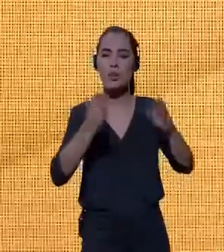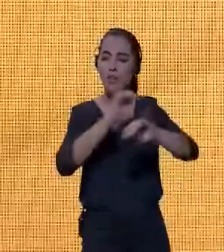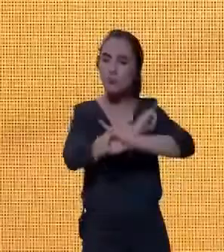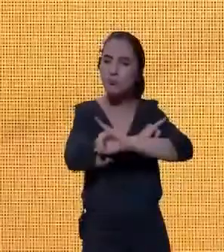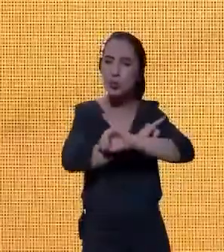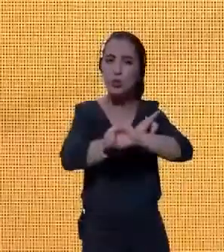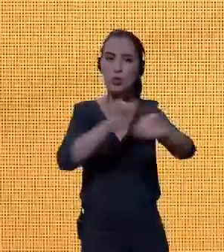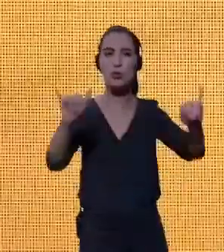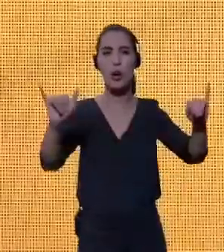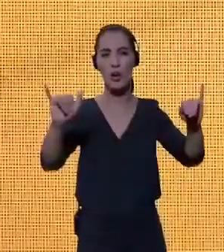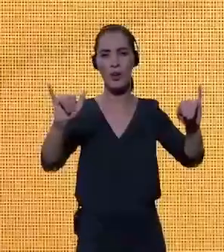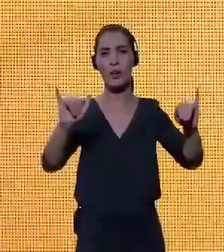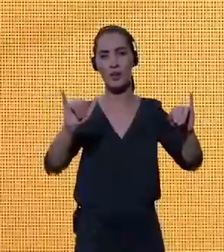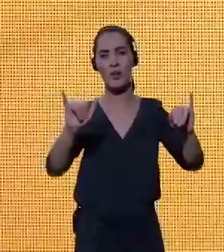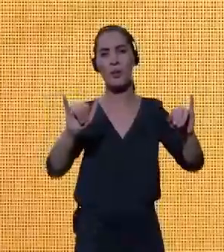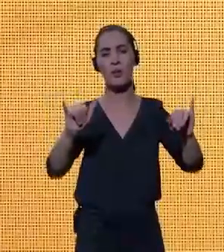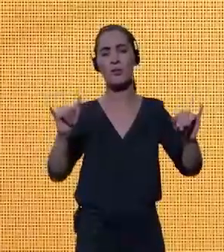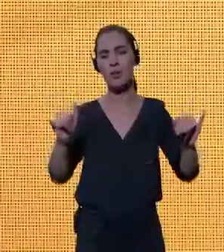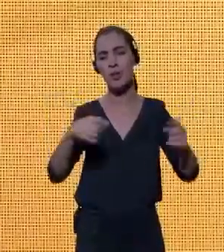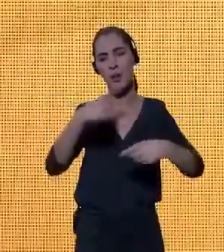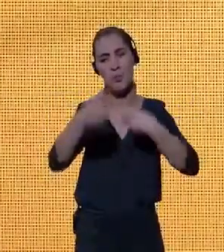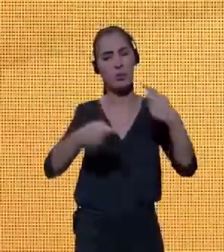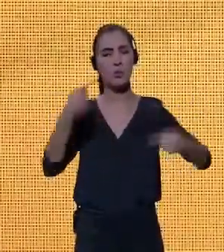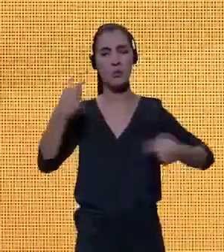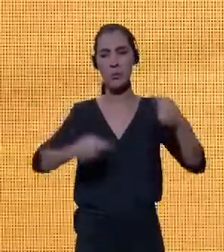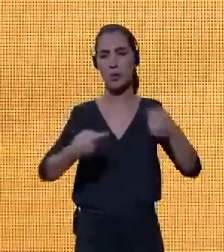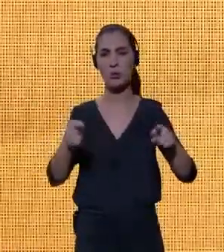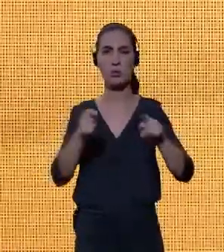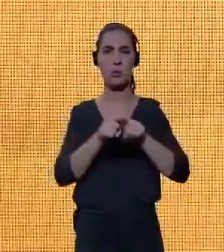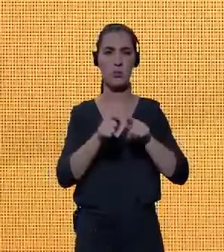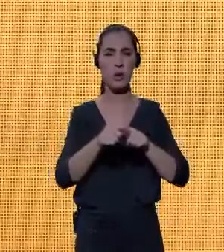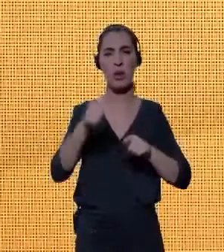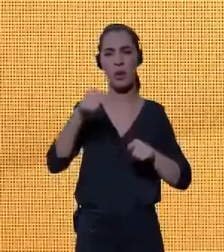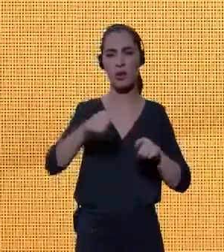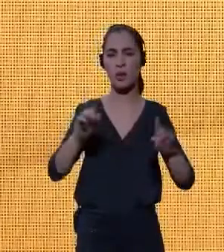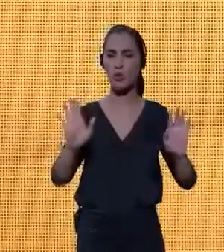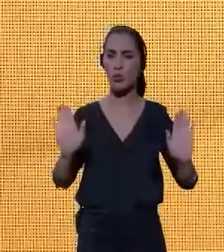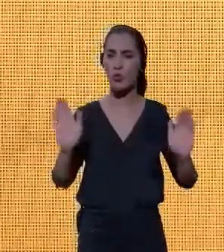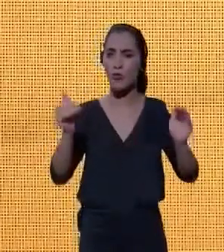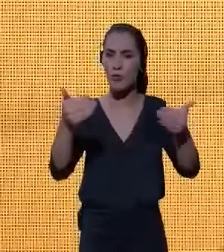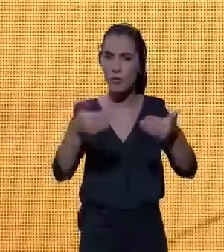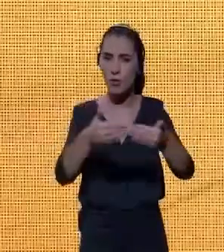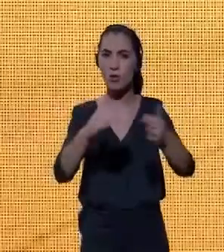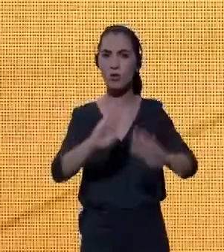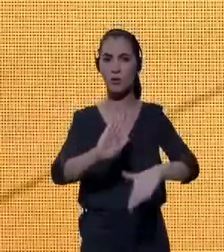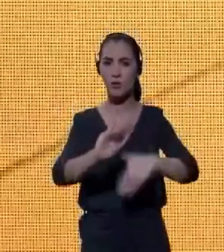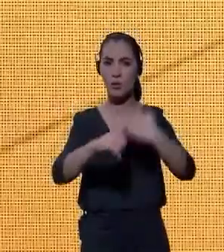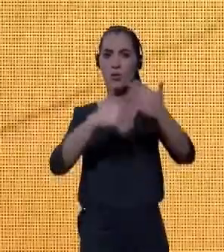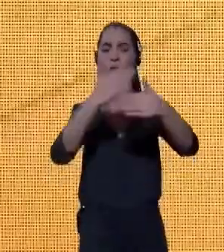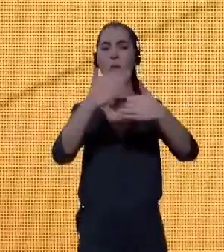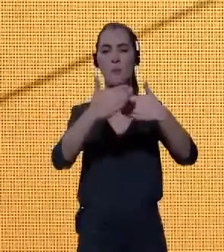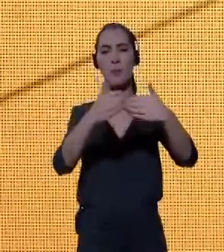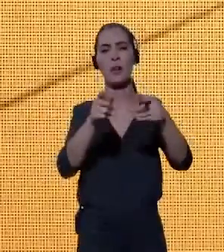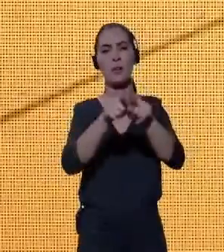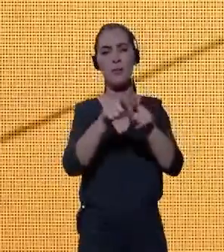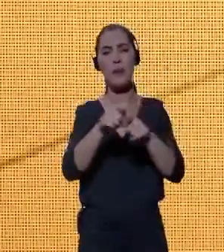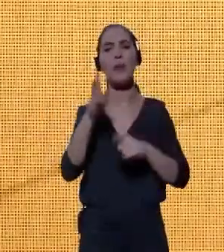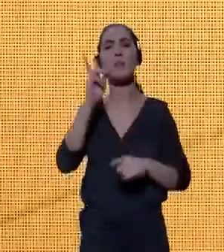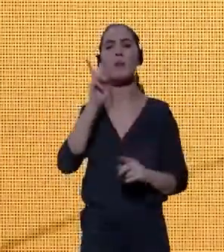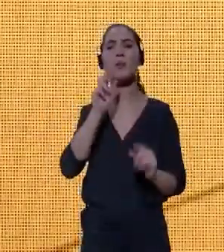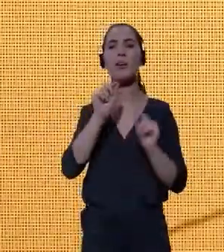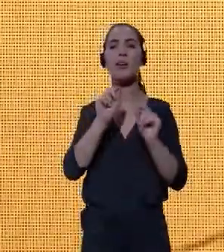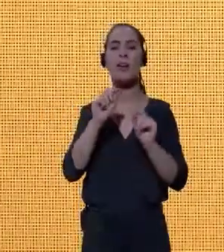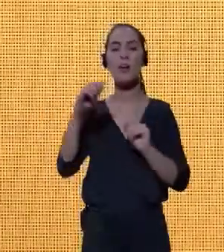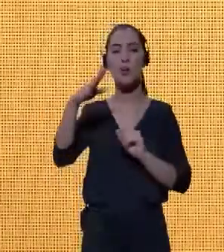Deverá ser debatido também em outras sessões aqui do nosso Fórum de Desenvolvimento. E lembrar que